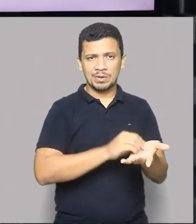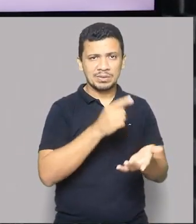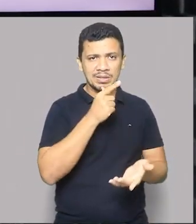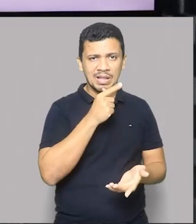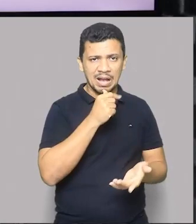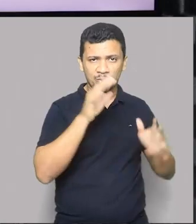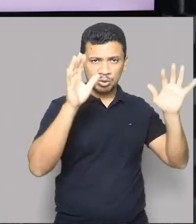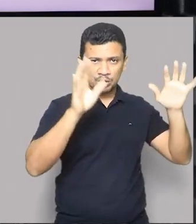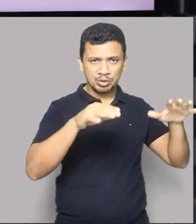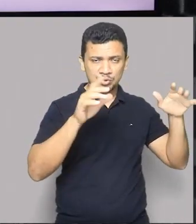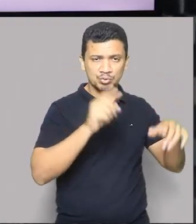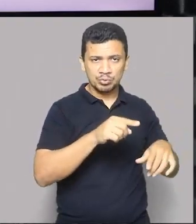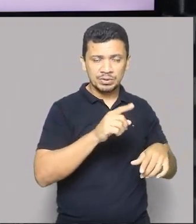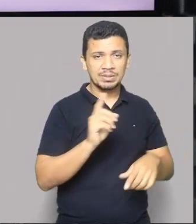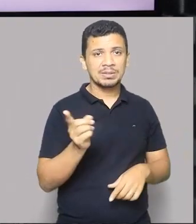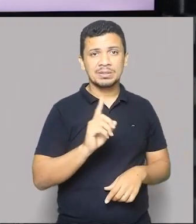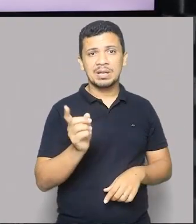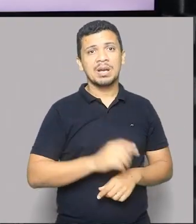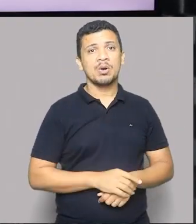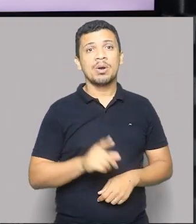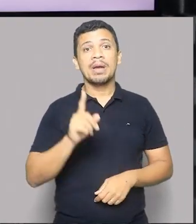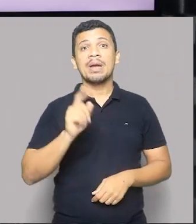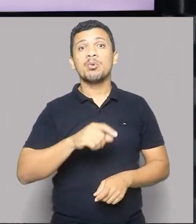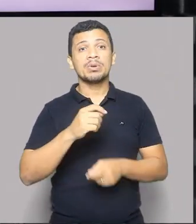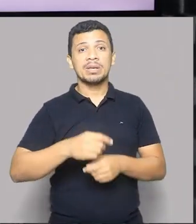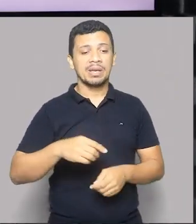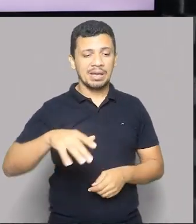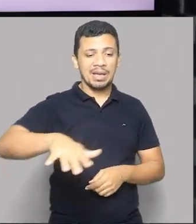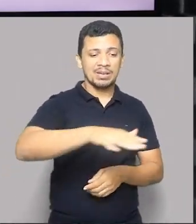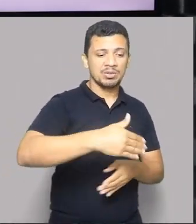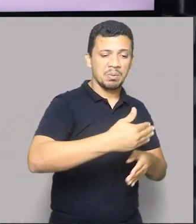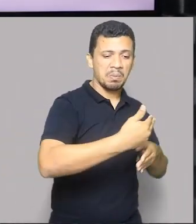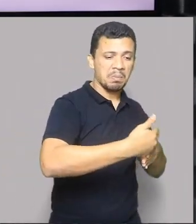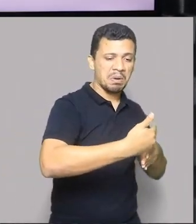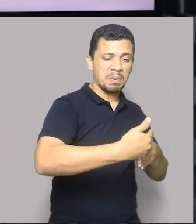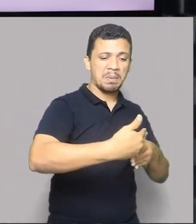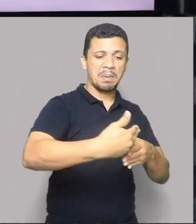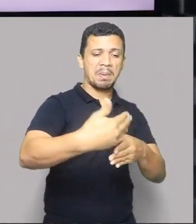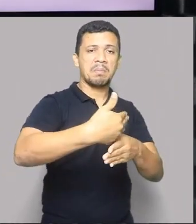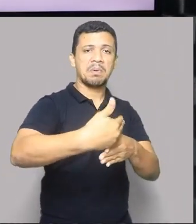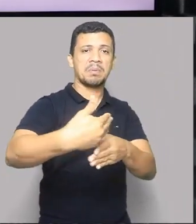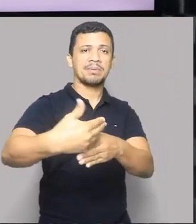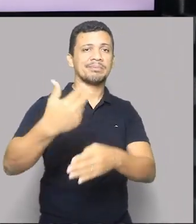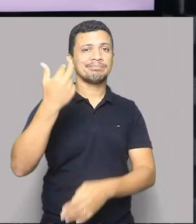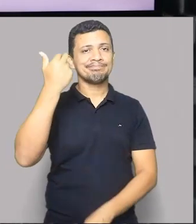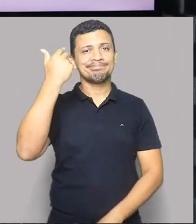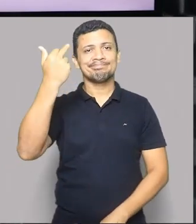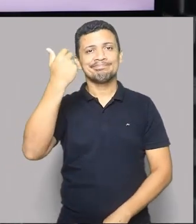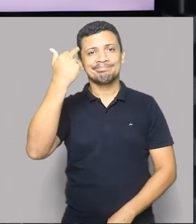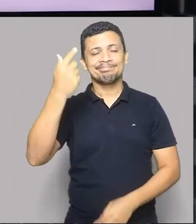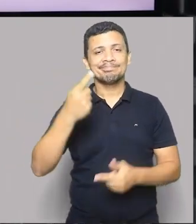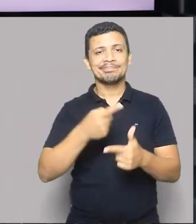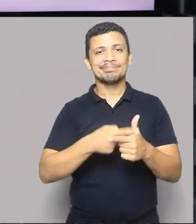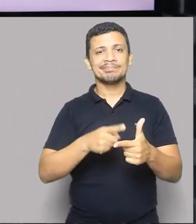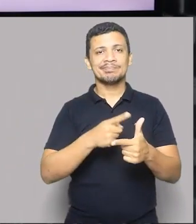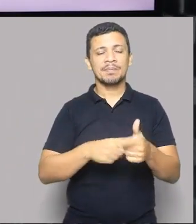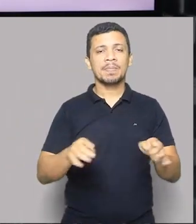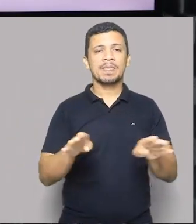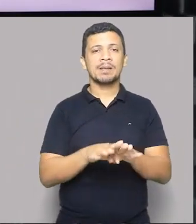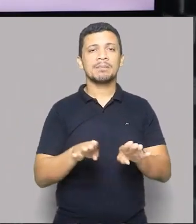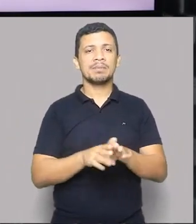do sertão é a seca. É histórico, essa problemática. E aí, vale relembrar, um dos grandes